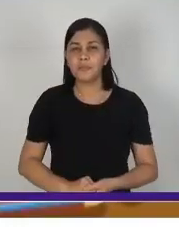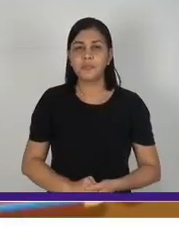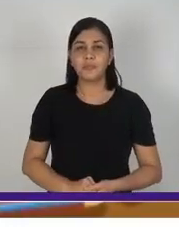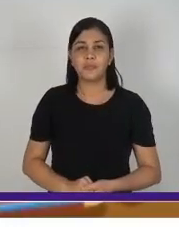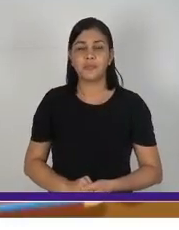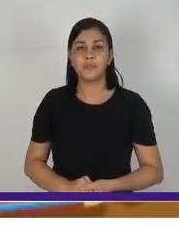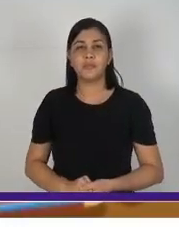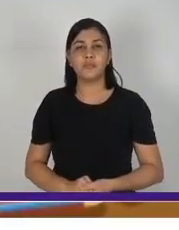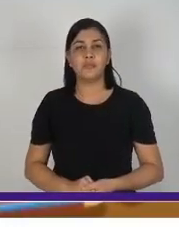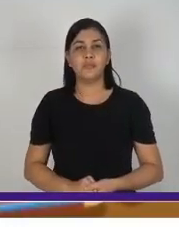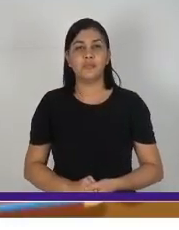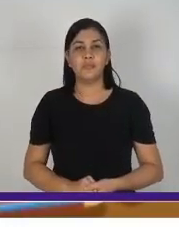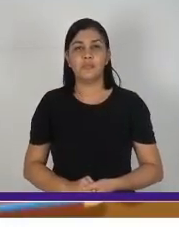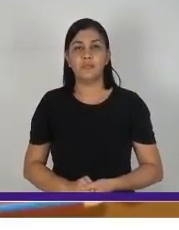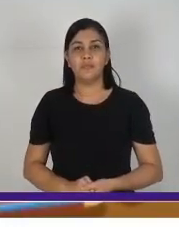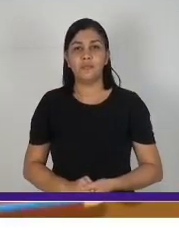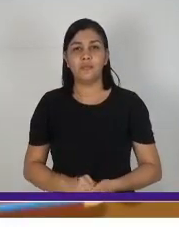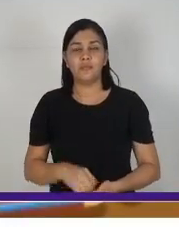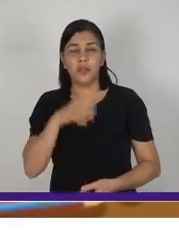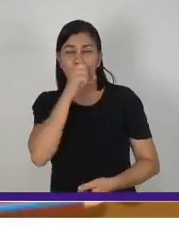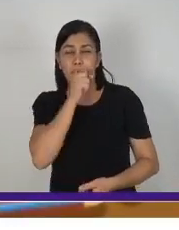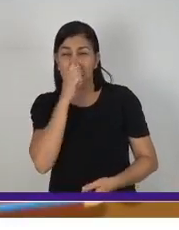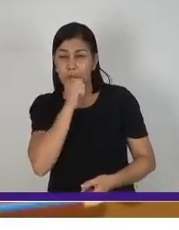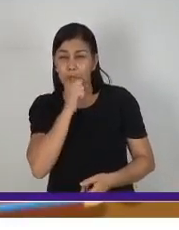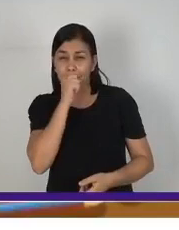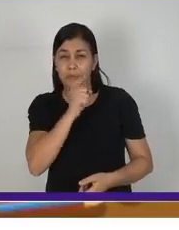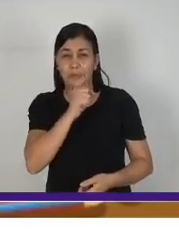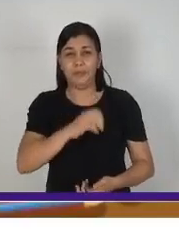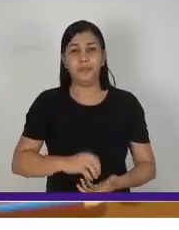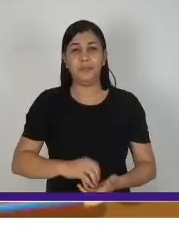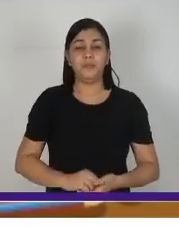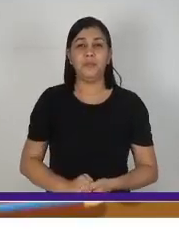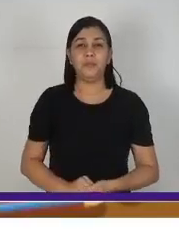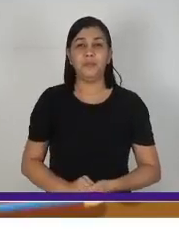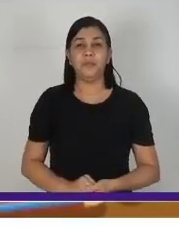Um limão. Um limão.